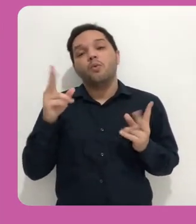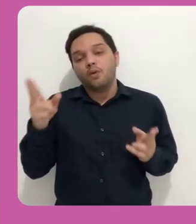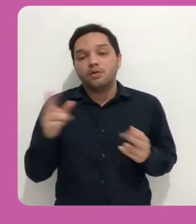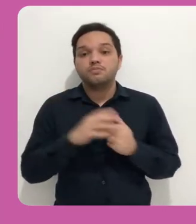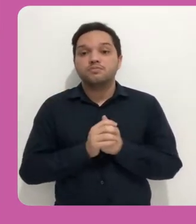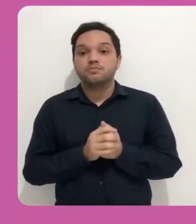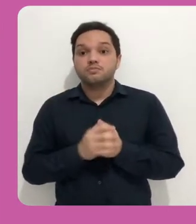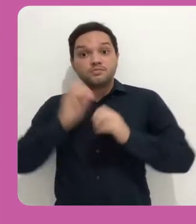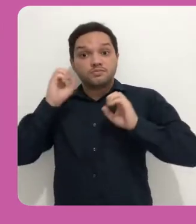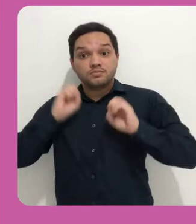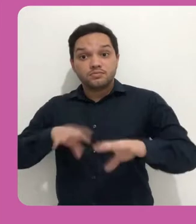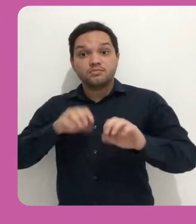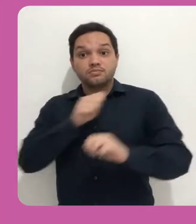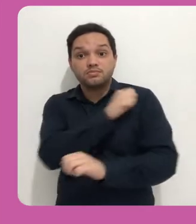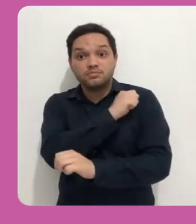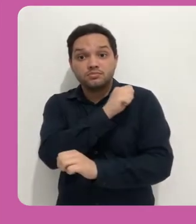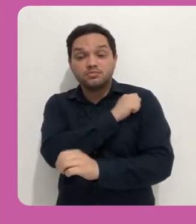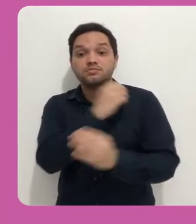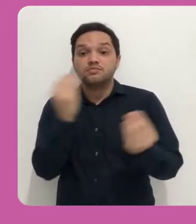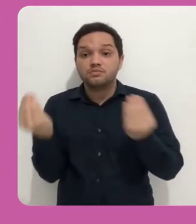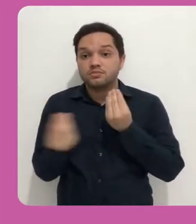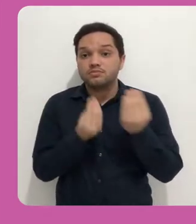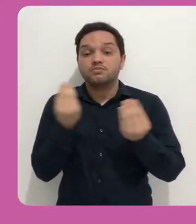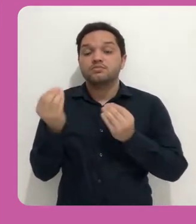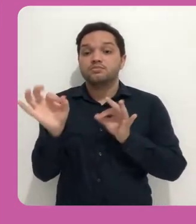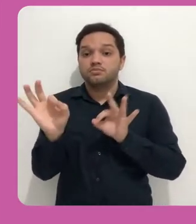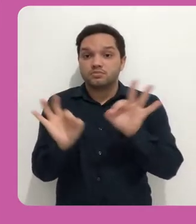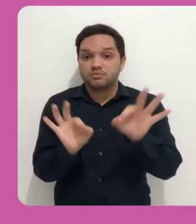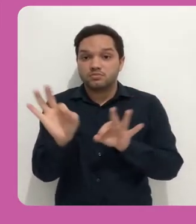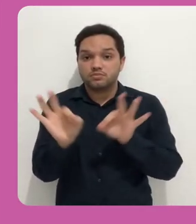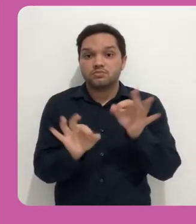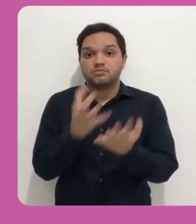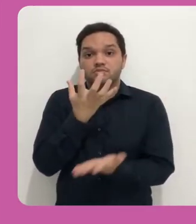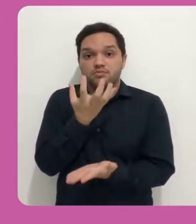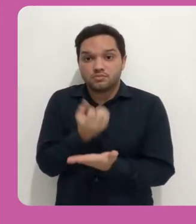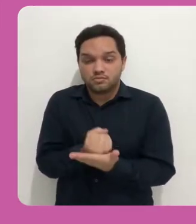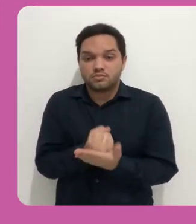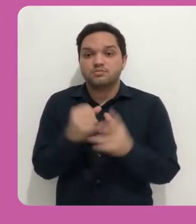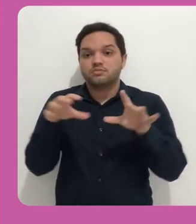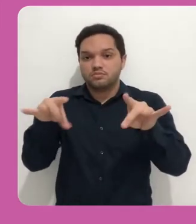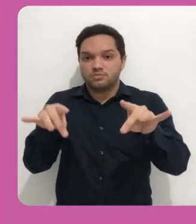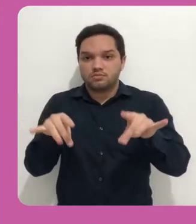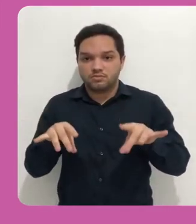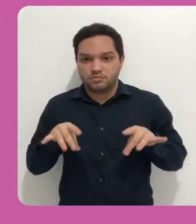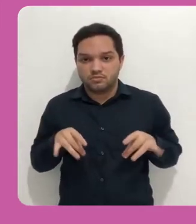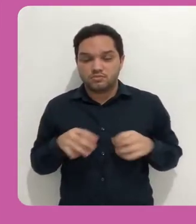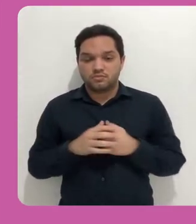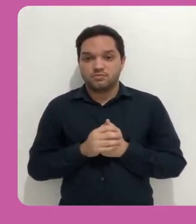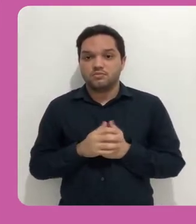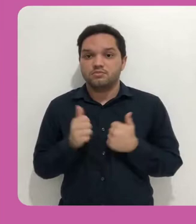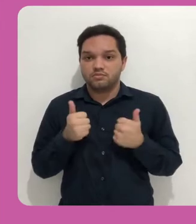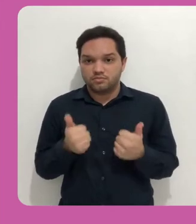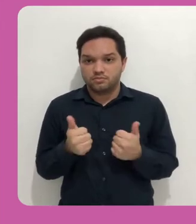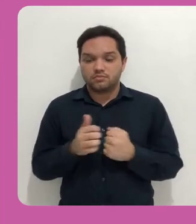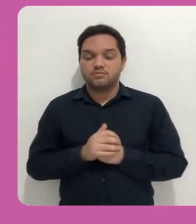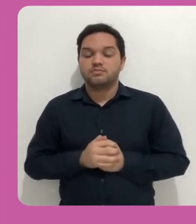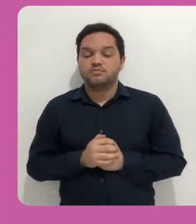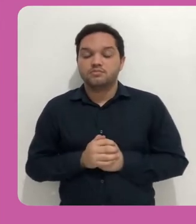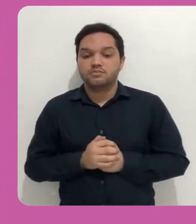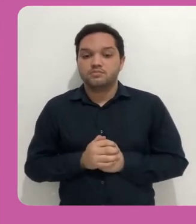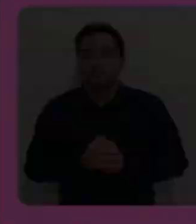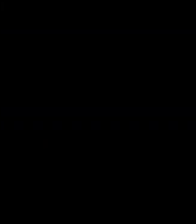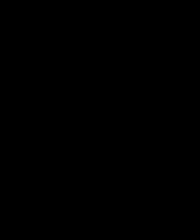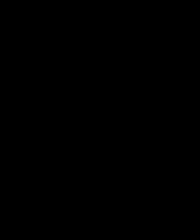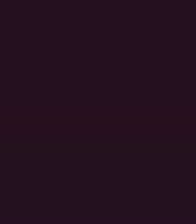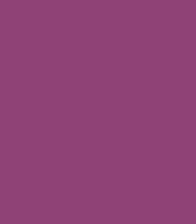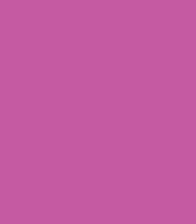aluno para como ele deveria se organizar para baixar esses arquivos que você informou para